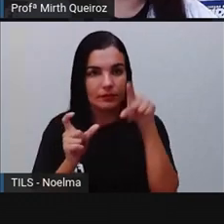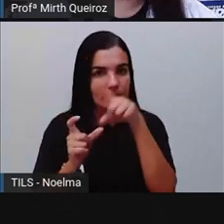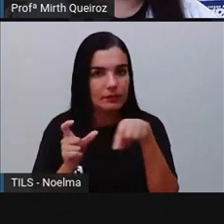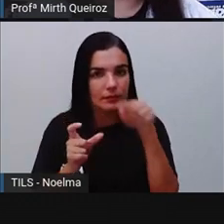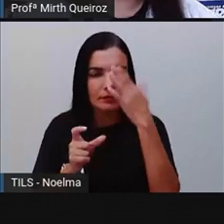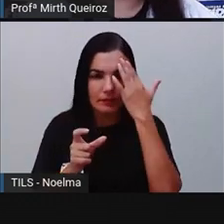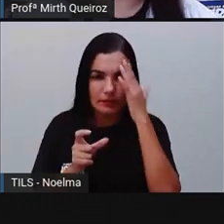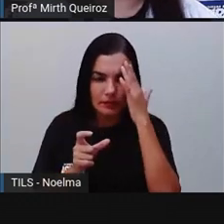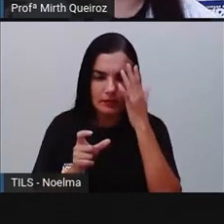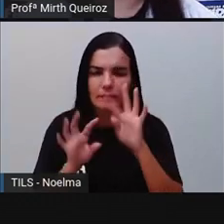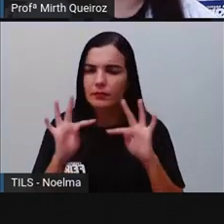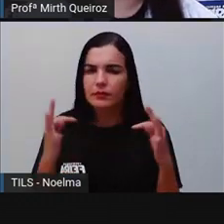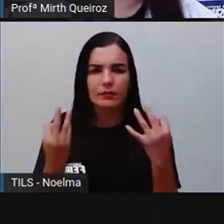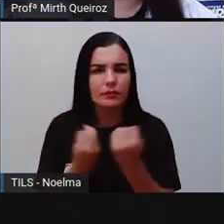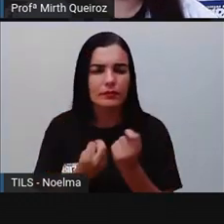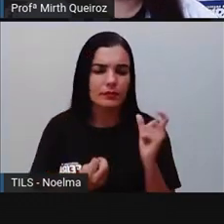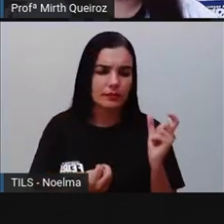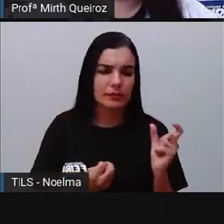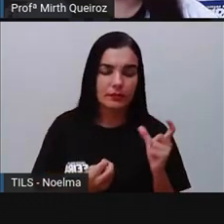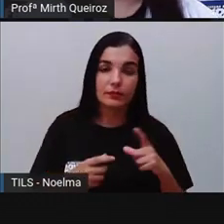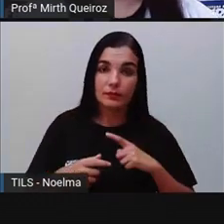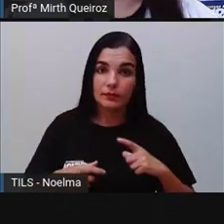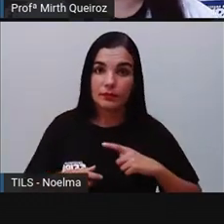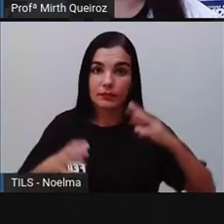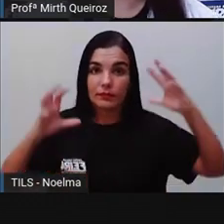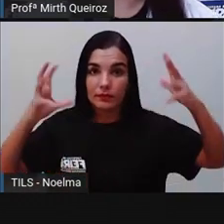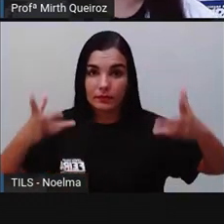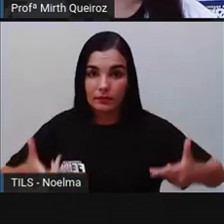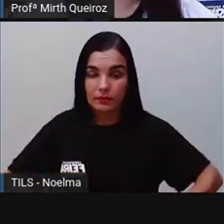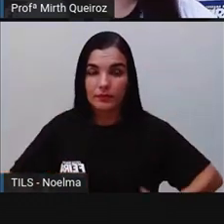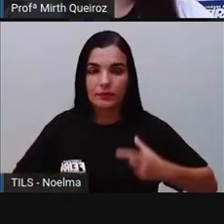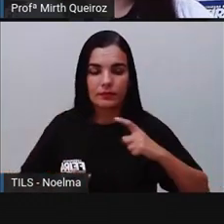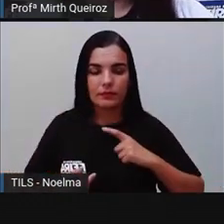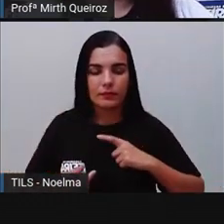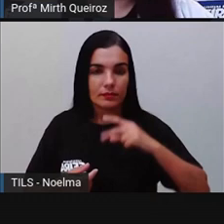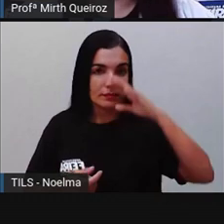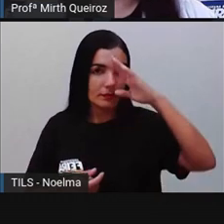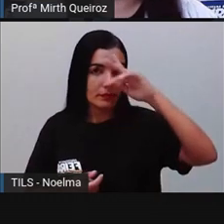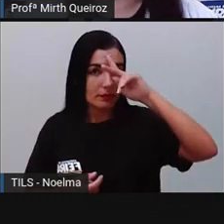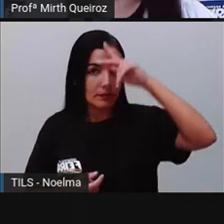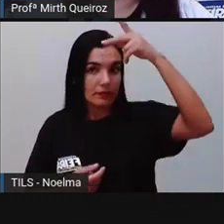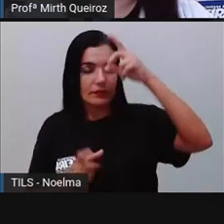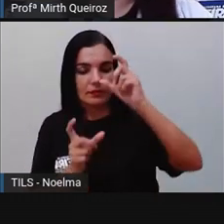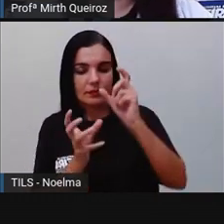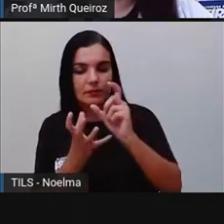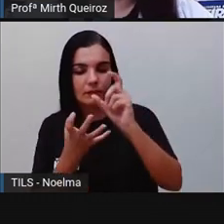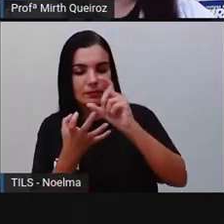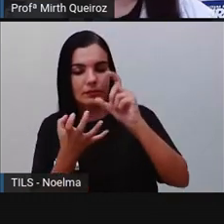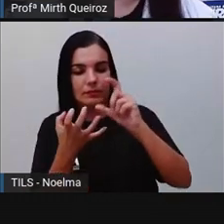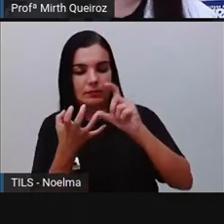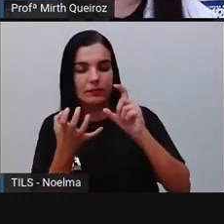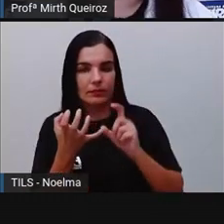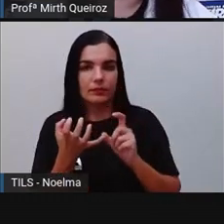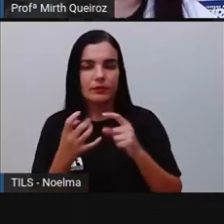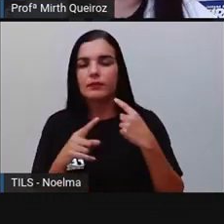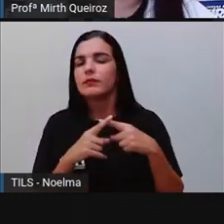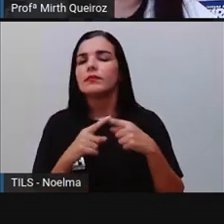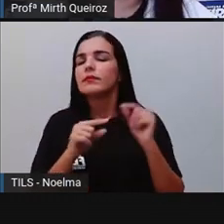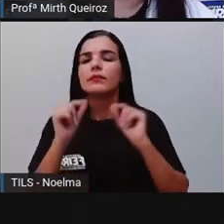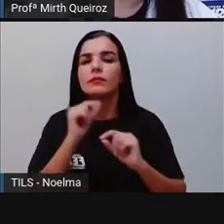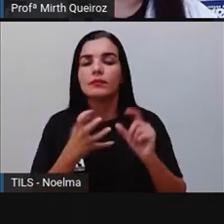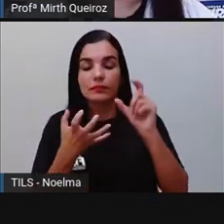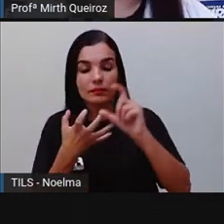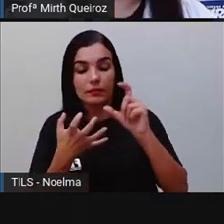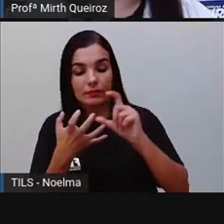As palavras, elas podem ser classificadas de acordo com sua tonicidade, né? De acordo com a sílaba tônica. O que é uma sílaba